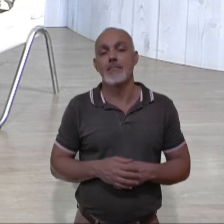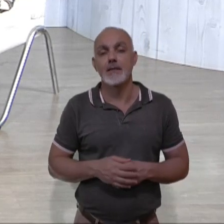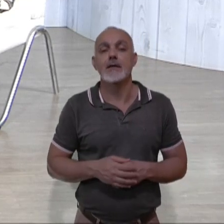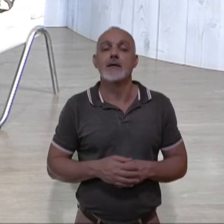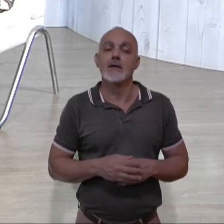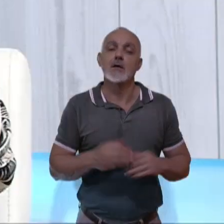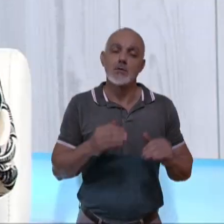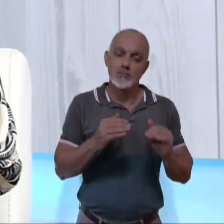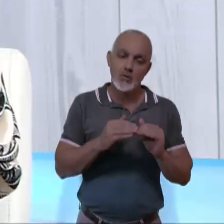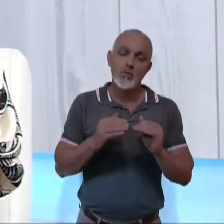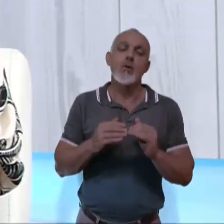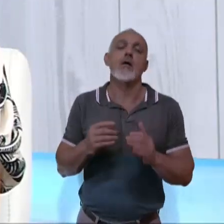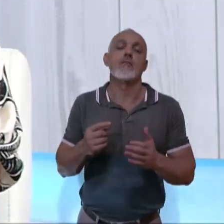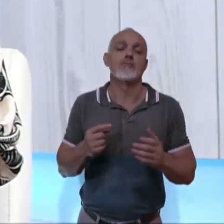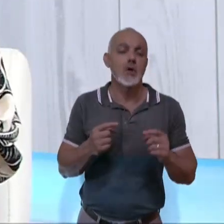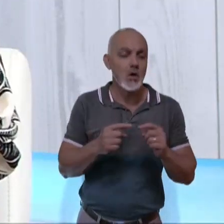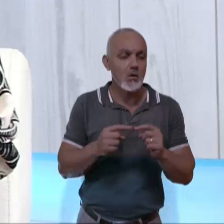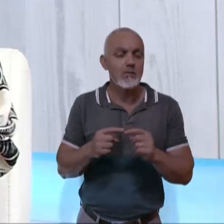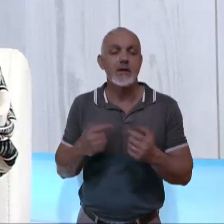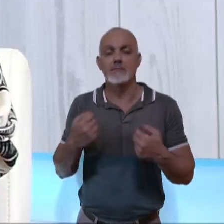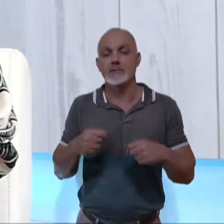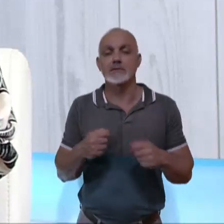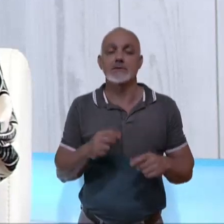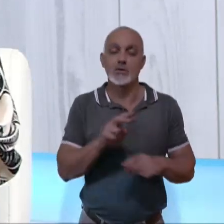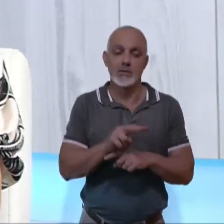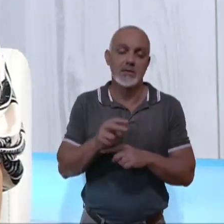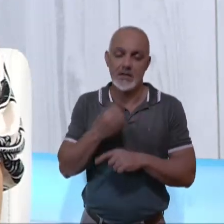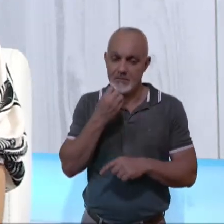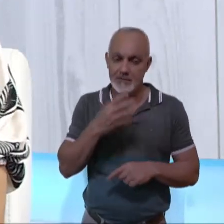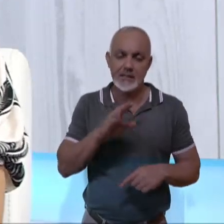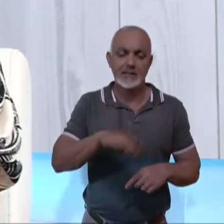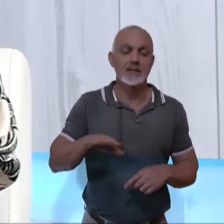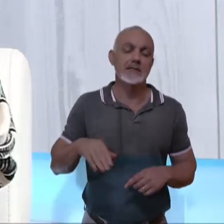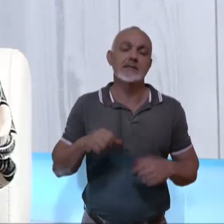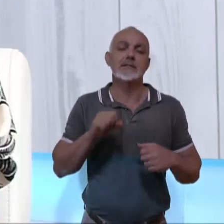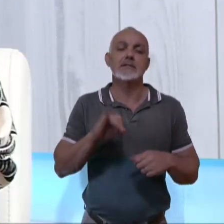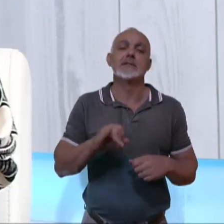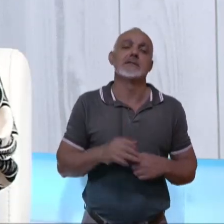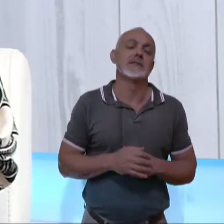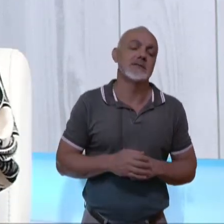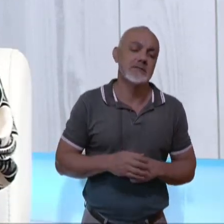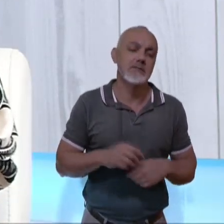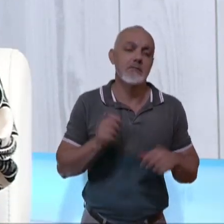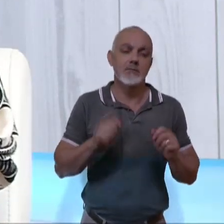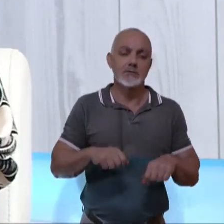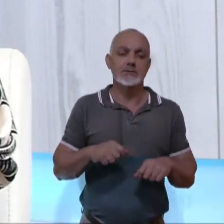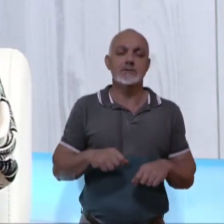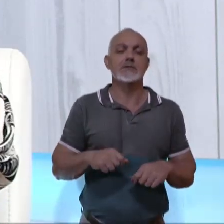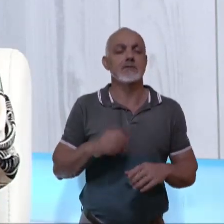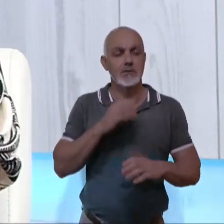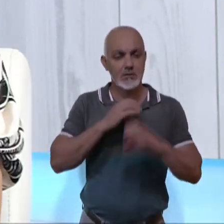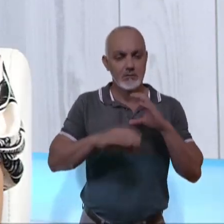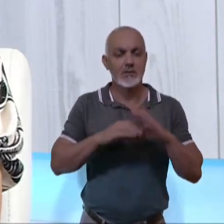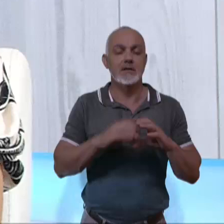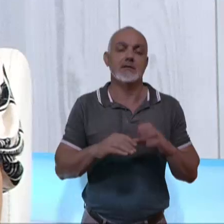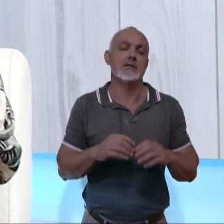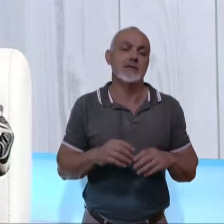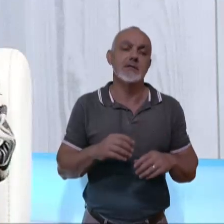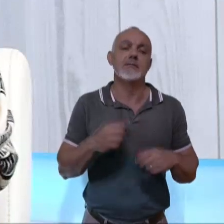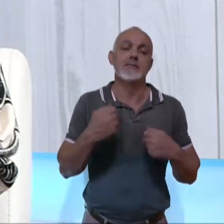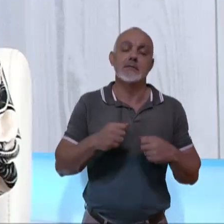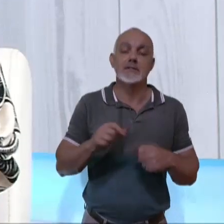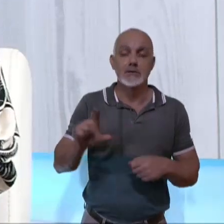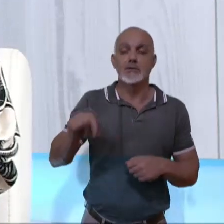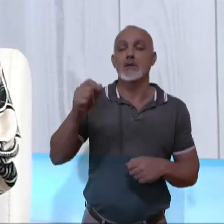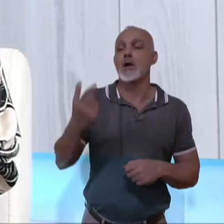cordiais e cuidar bem da criança. Se houver aquela impossibilidade total, até mesmo da comunicação, eles têm que eleger um